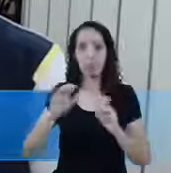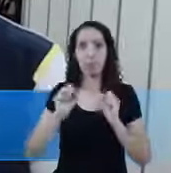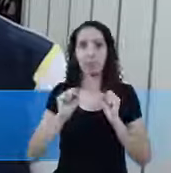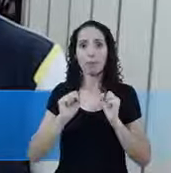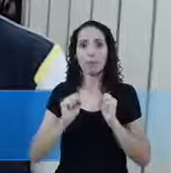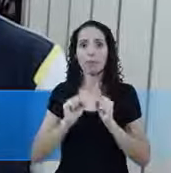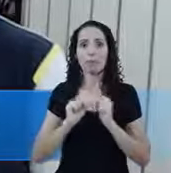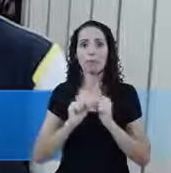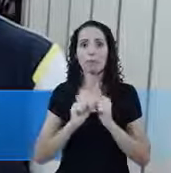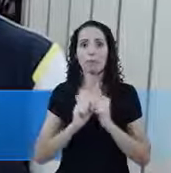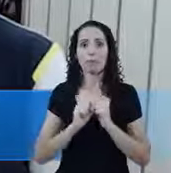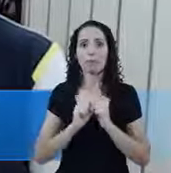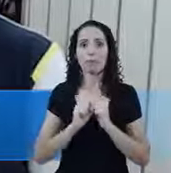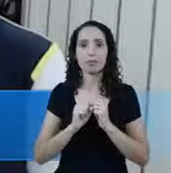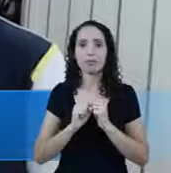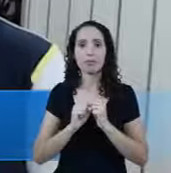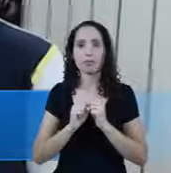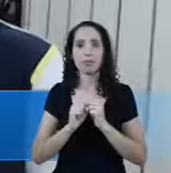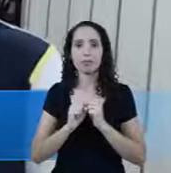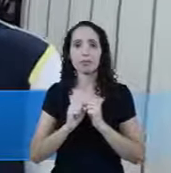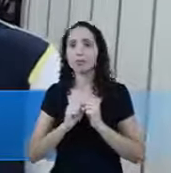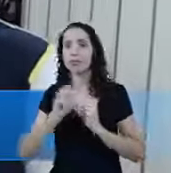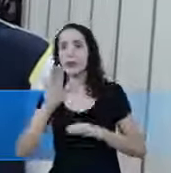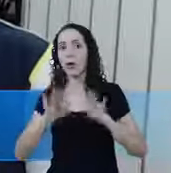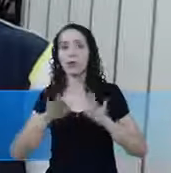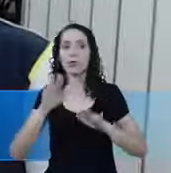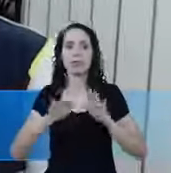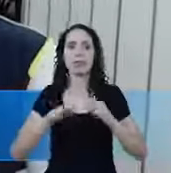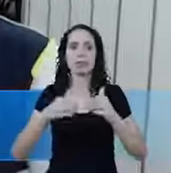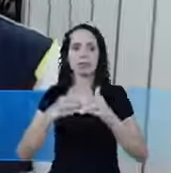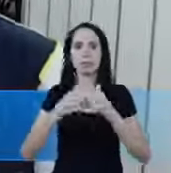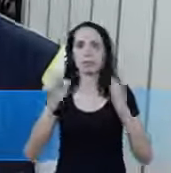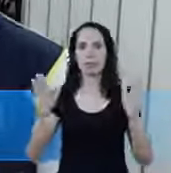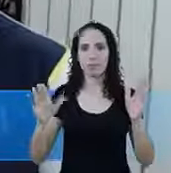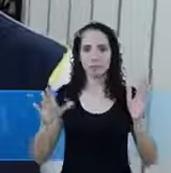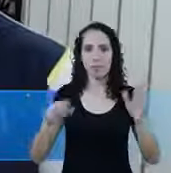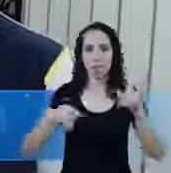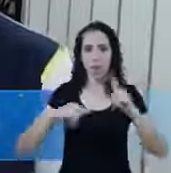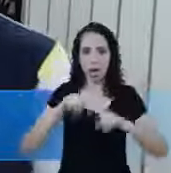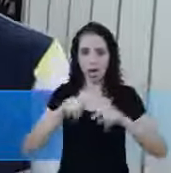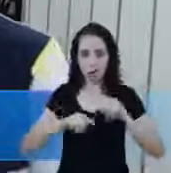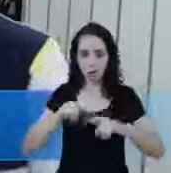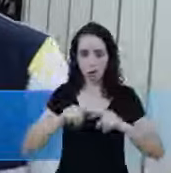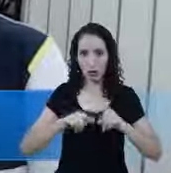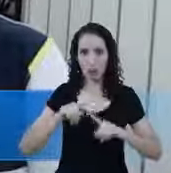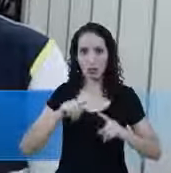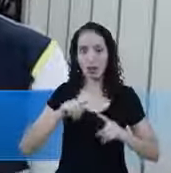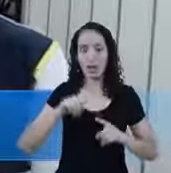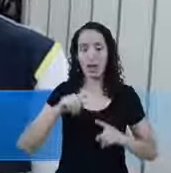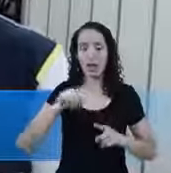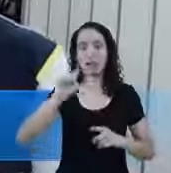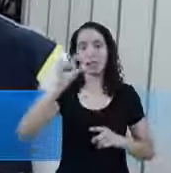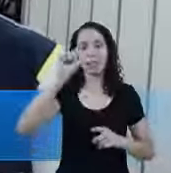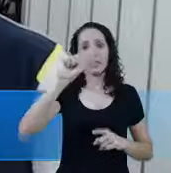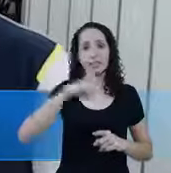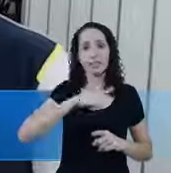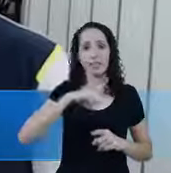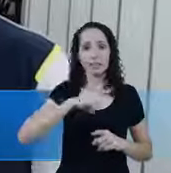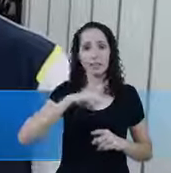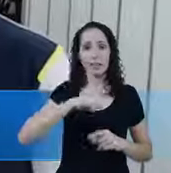abertura De comércio Para cidades Abaixo de 100 mil Pessoas Se essas cidades Voltarem Ao normal